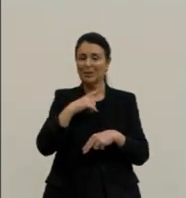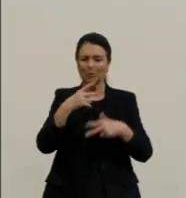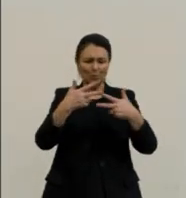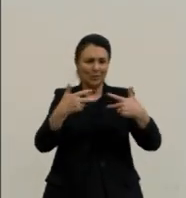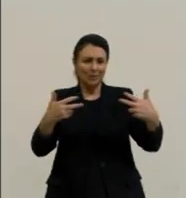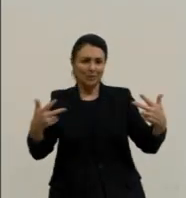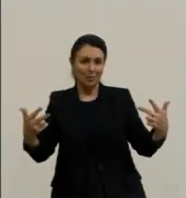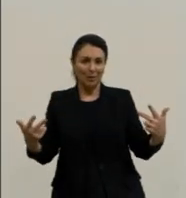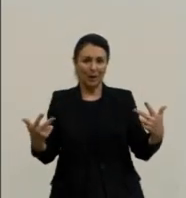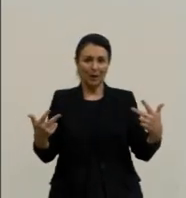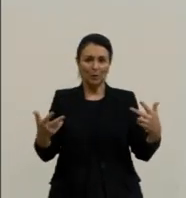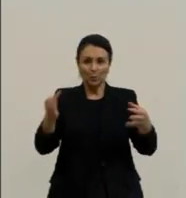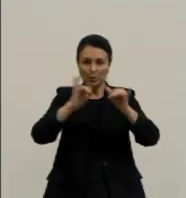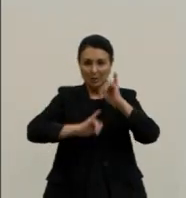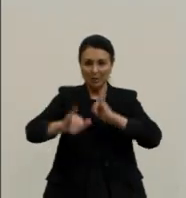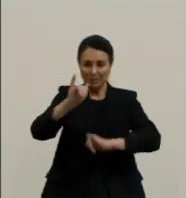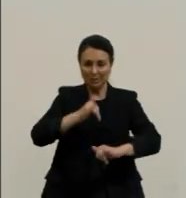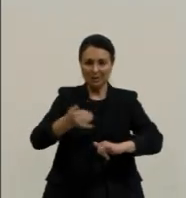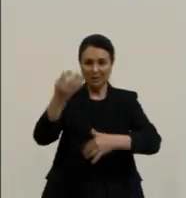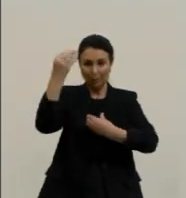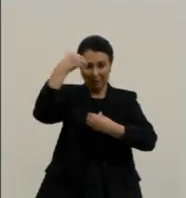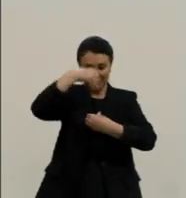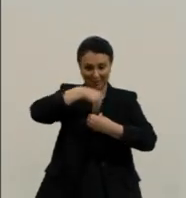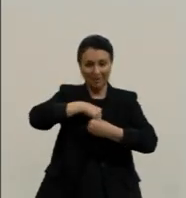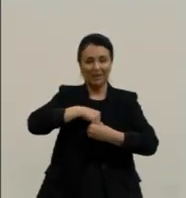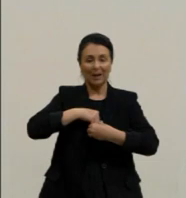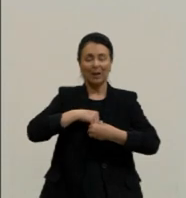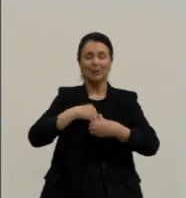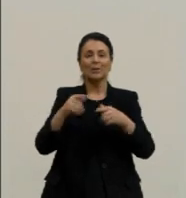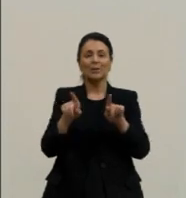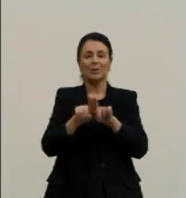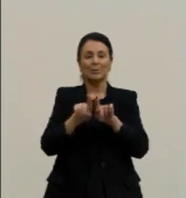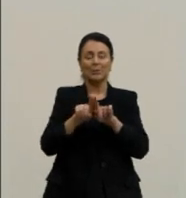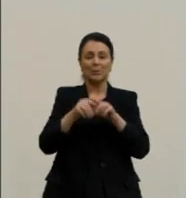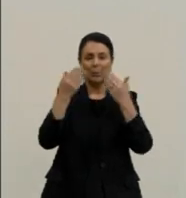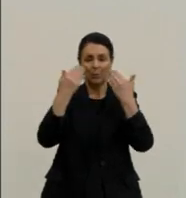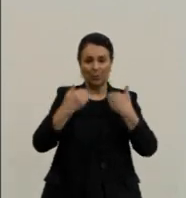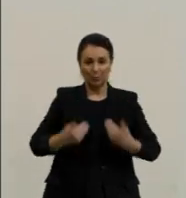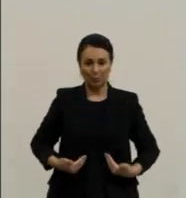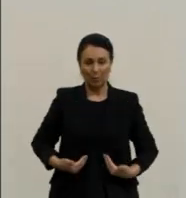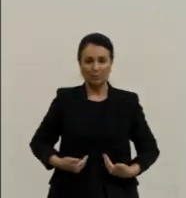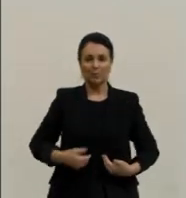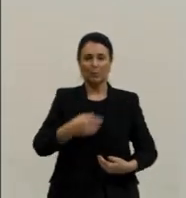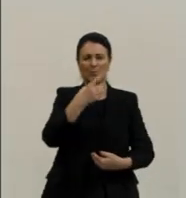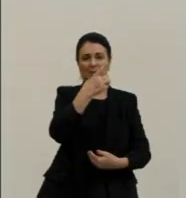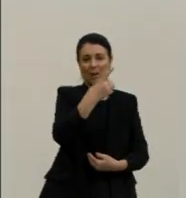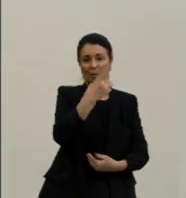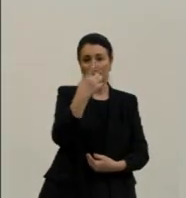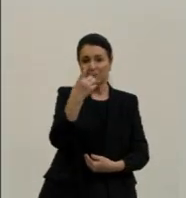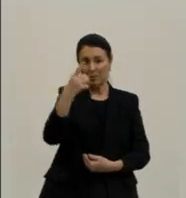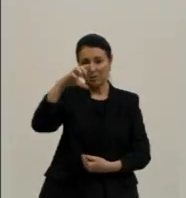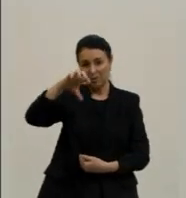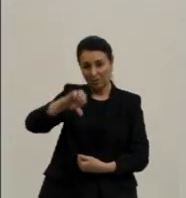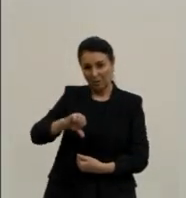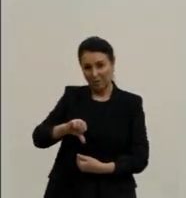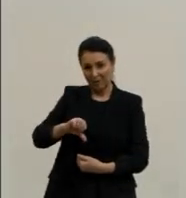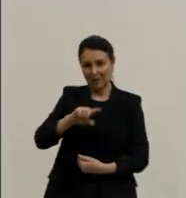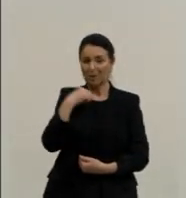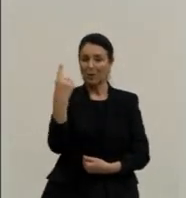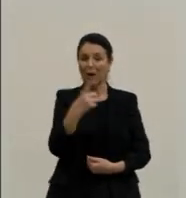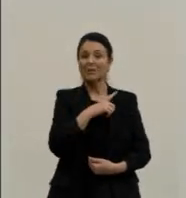21, já que é a tabela periódica e nós temos 119 elementos. Desses 119, nós somos formados de só 21,